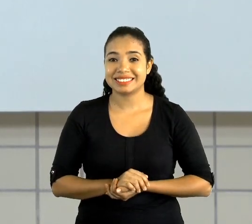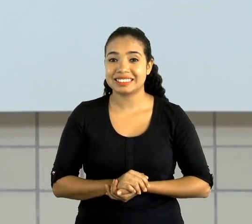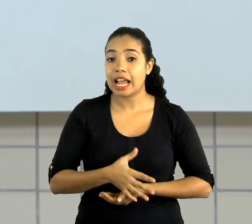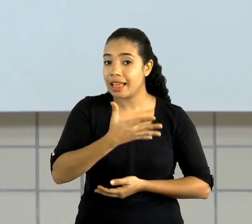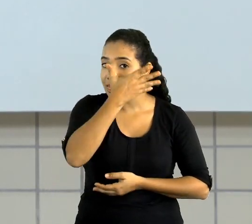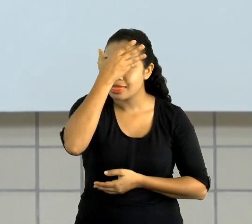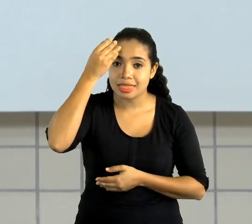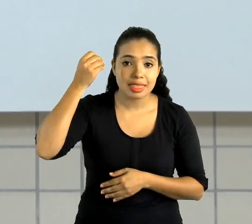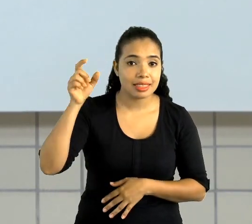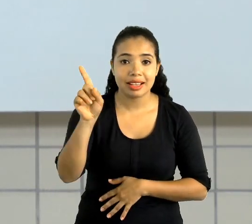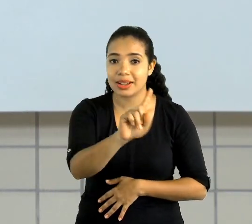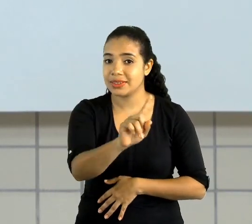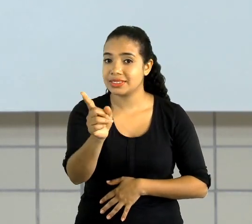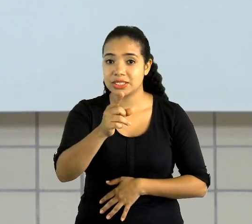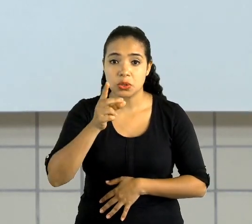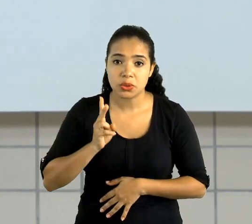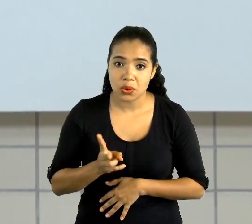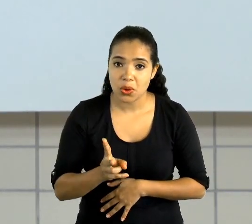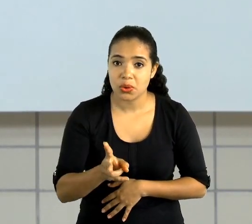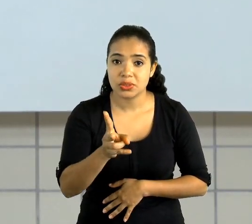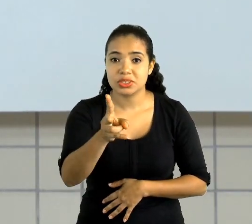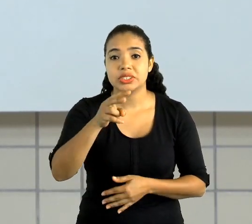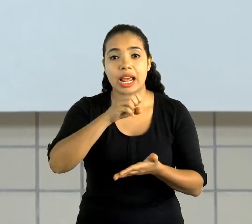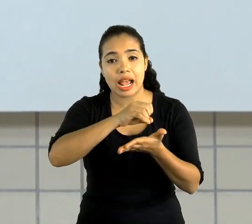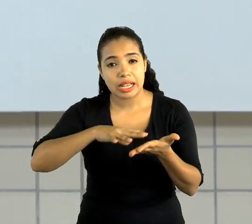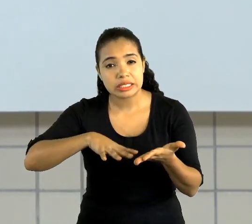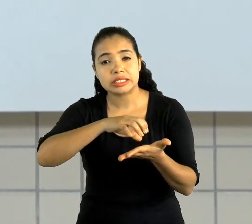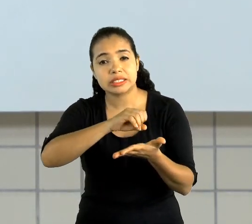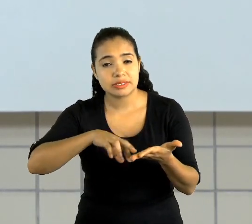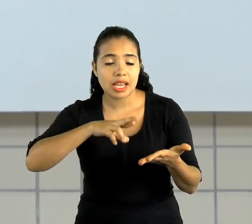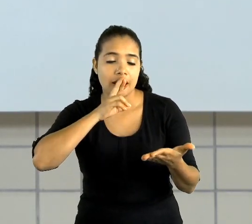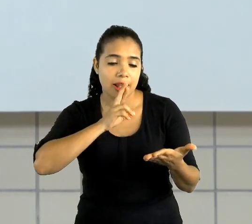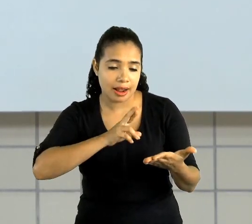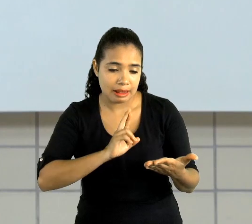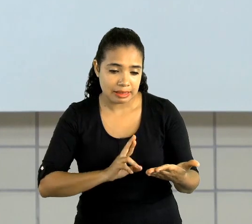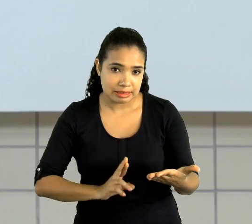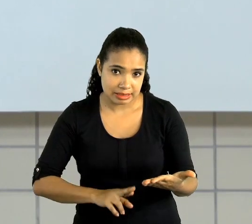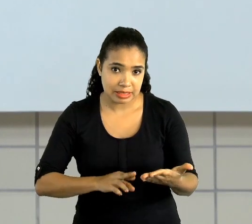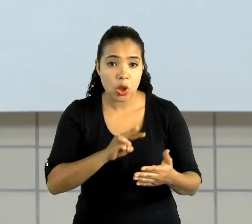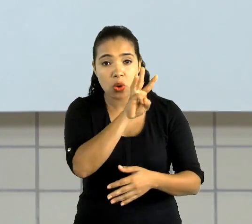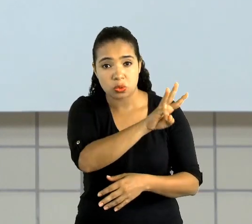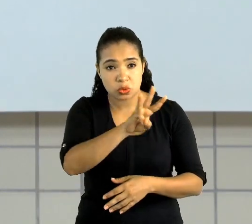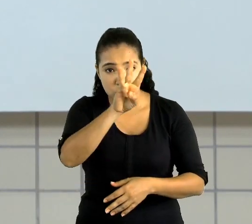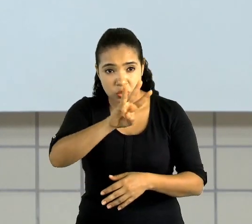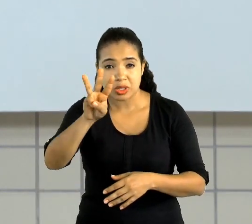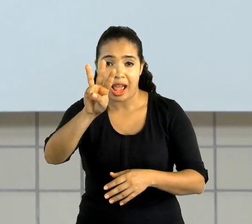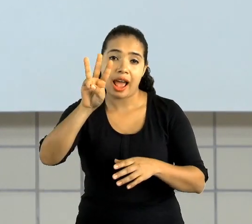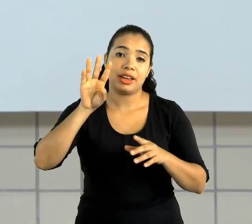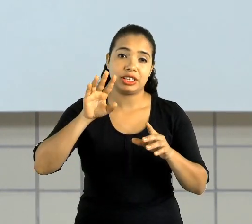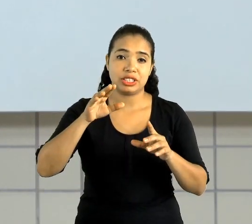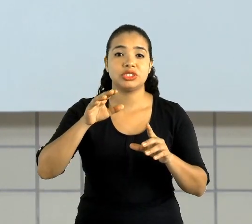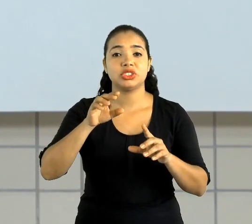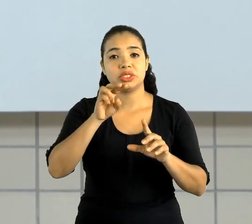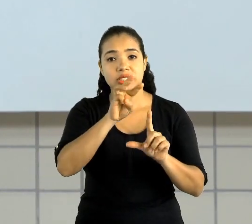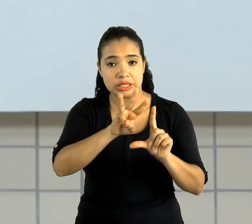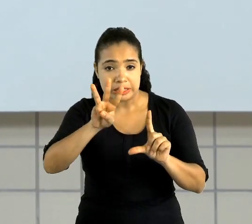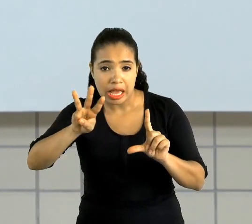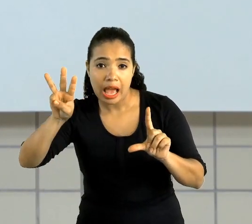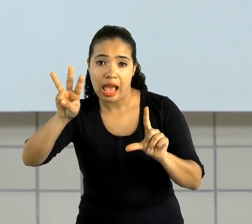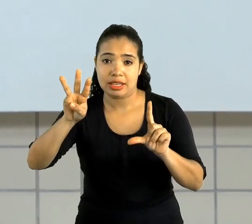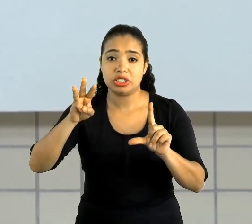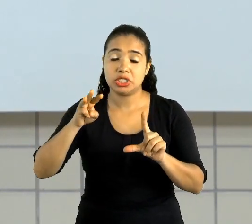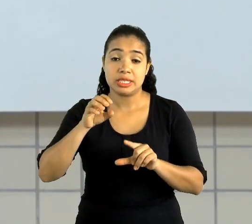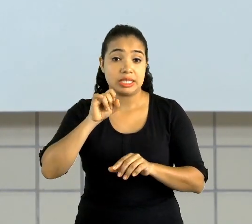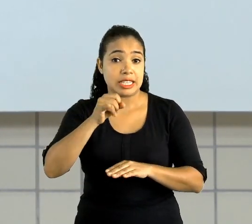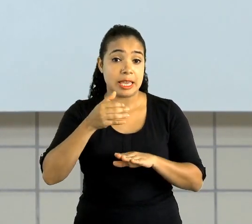se esqueçam de continuar fazendo as atividades da plataforma Palmas Homeschool. Se você não tiver acesso à internet,